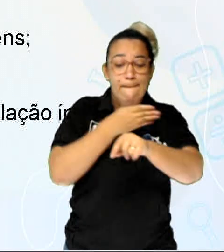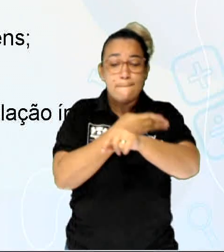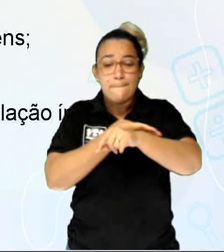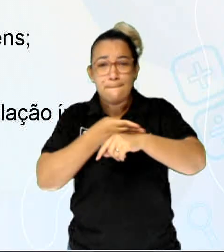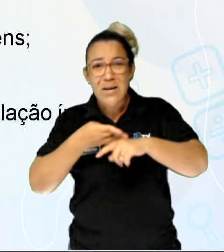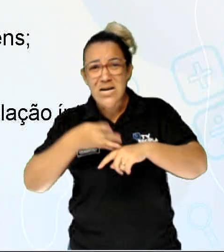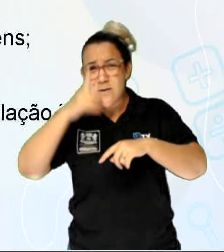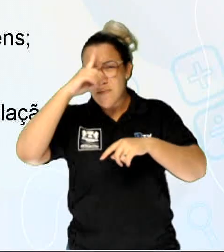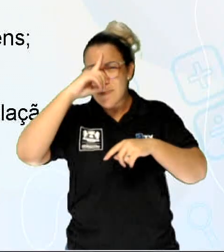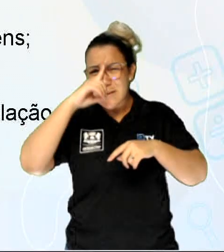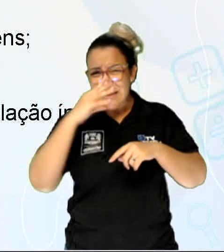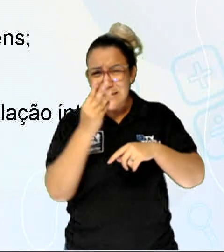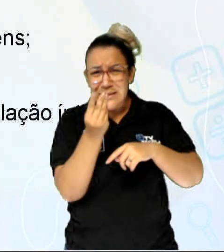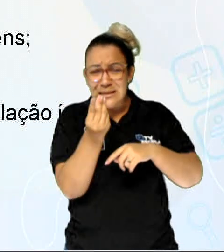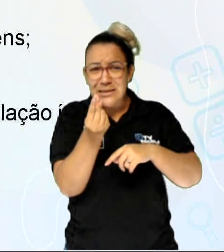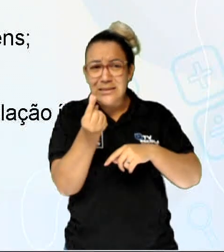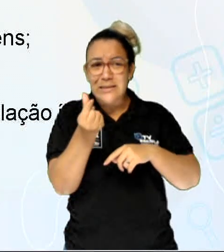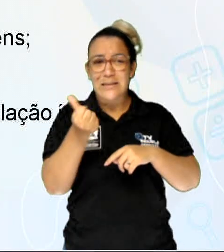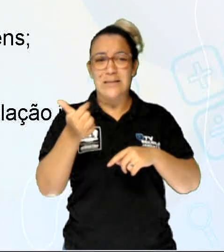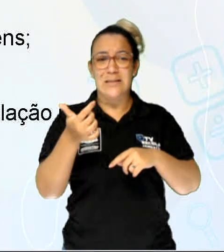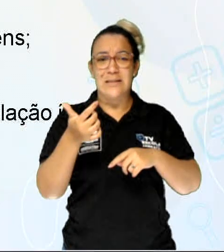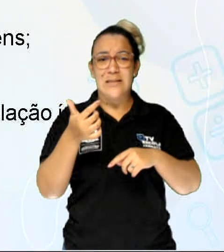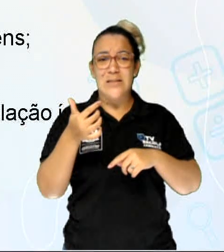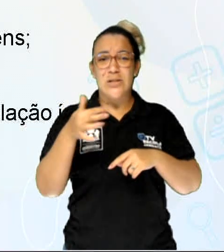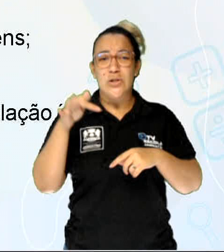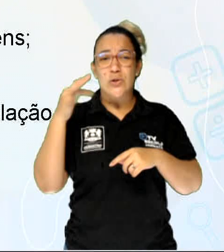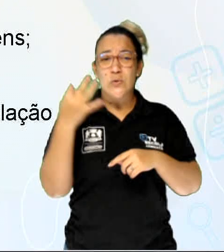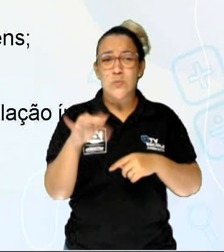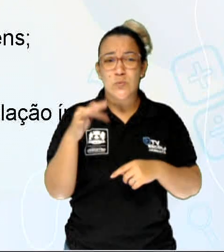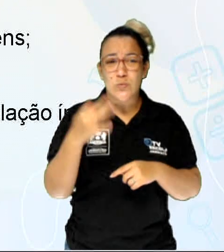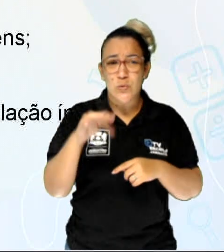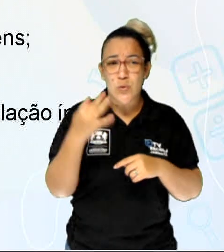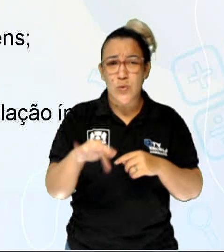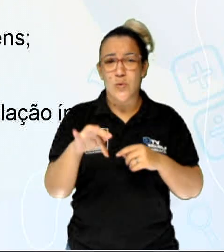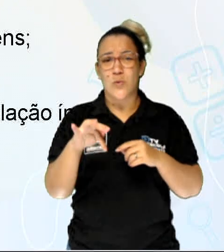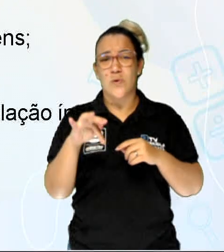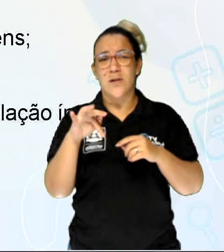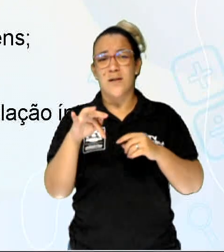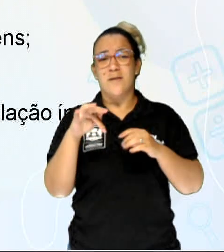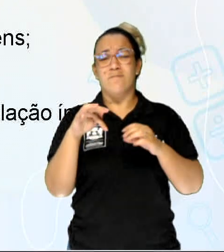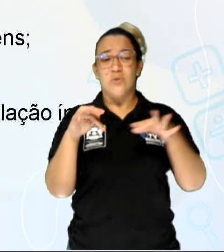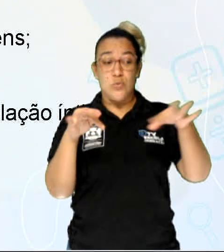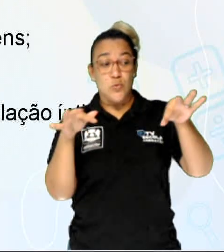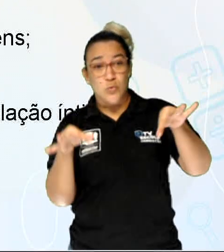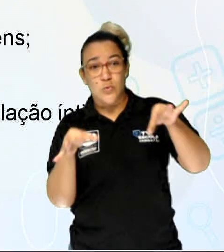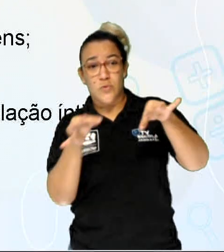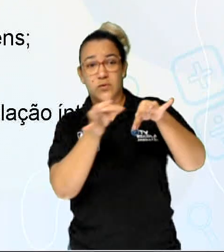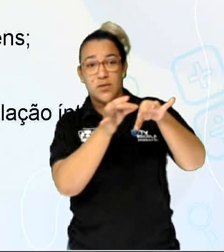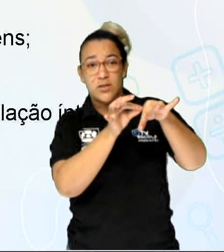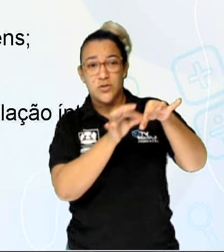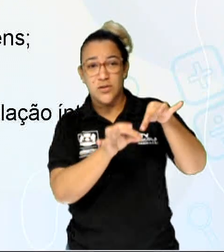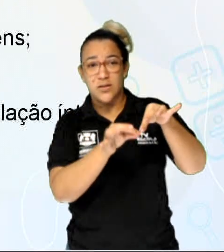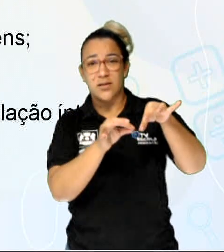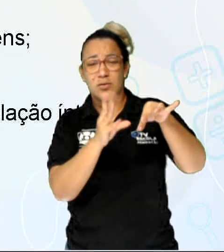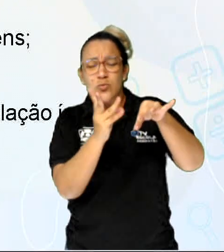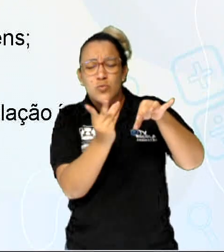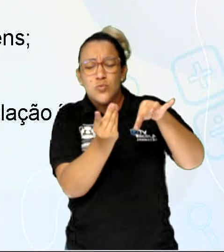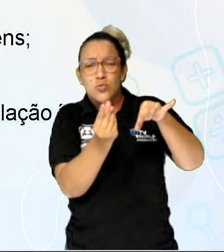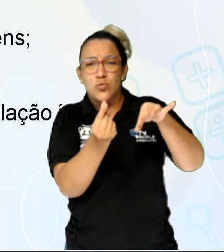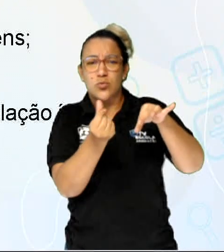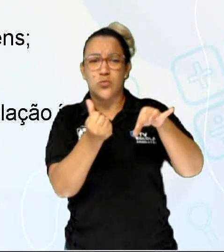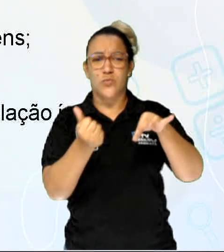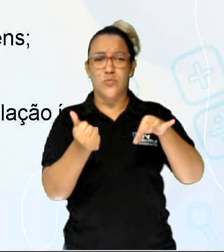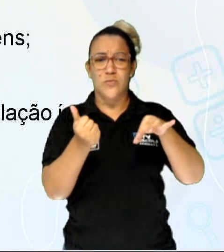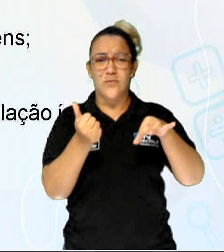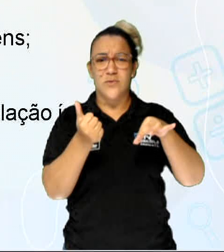né, parece um pus, inflamação das glândulas de Bartolin, né, que fica na lateral da vagina, então